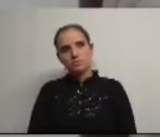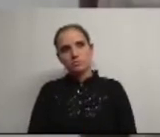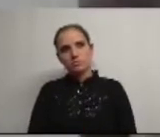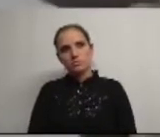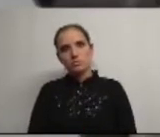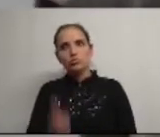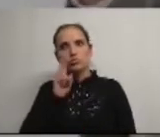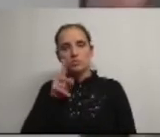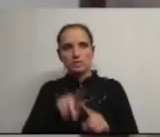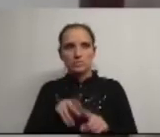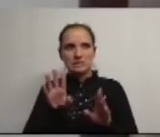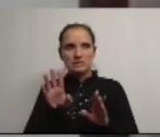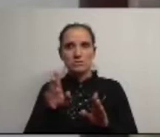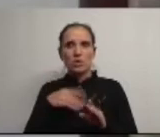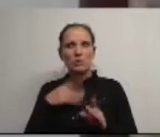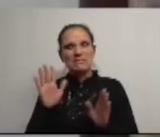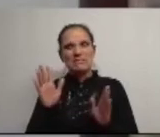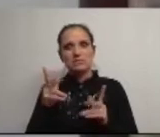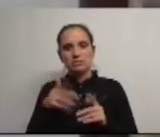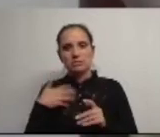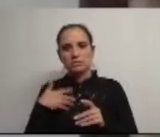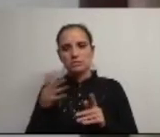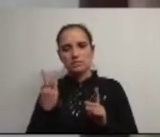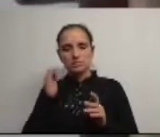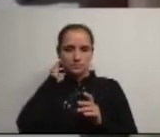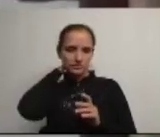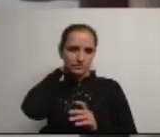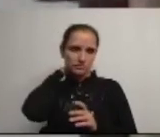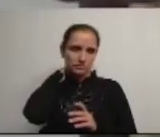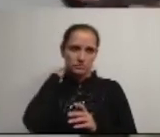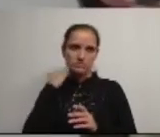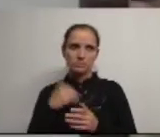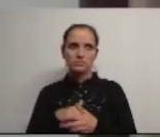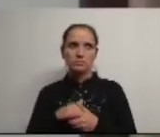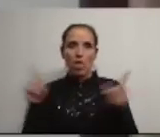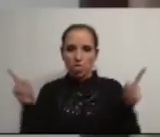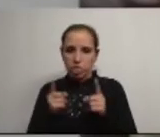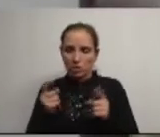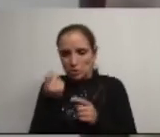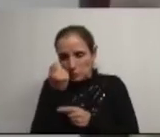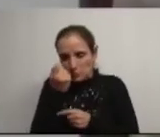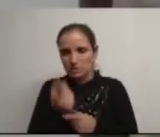Desculpe interrompê-lo eu não quero ofendê-lo mas queria-lhe que abrevia-se um bocadinho